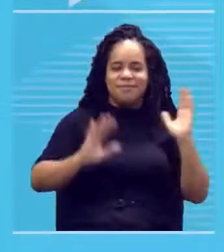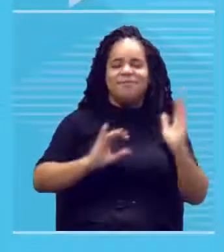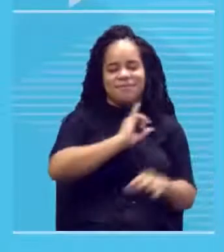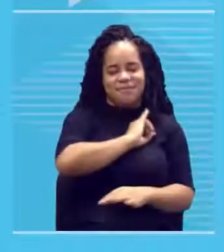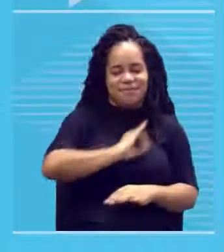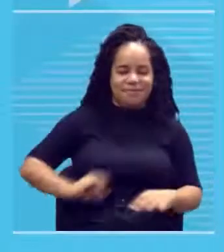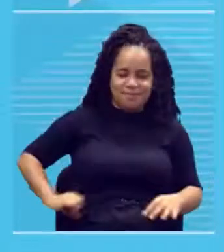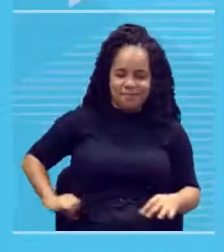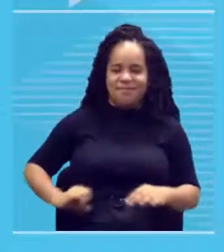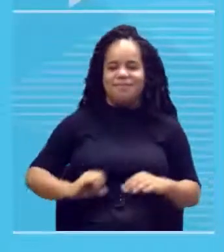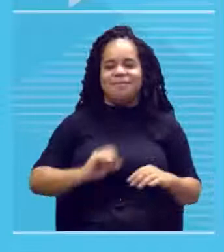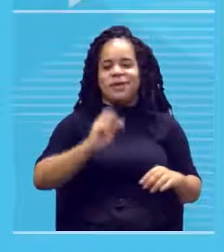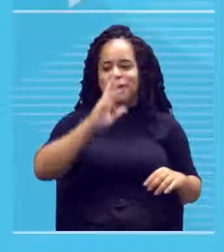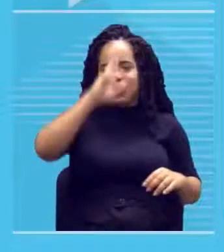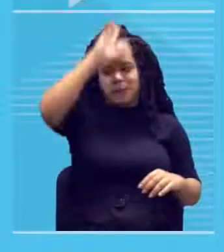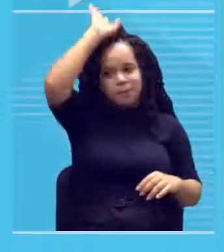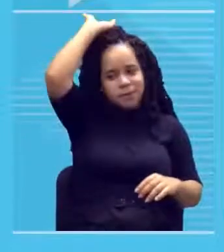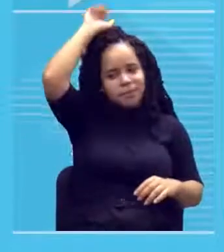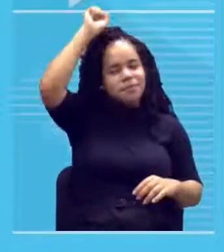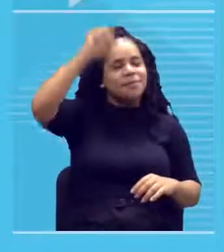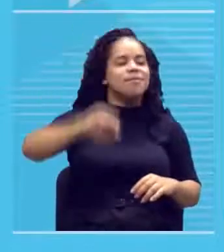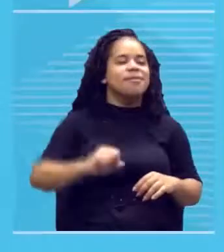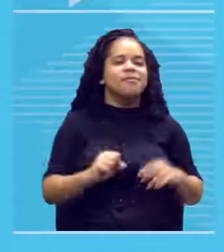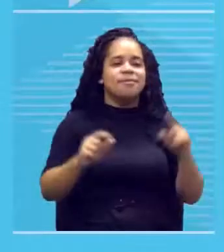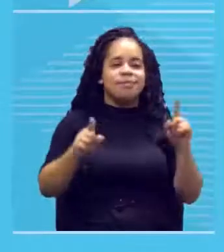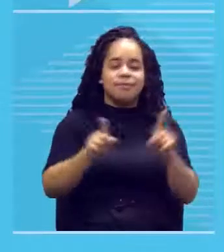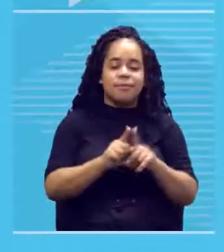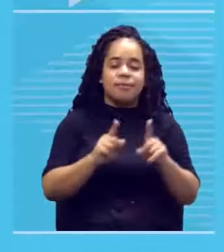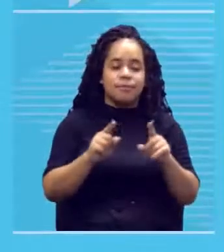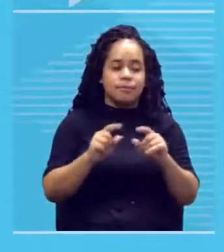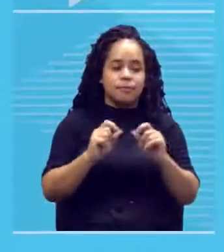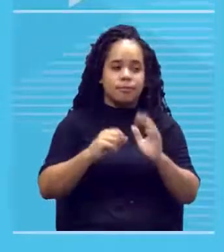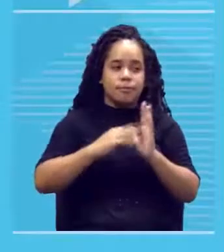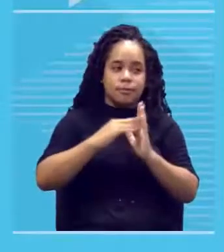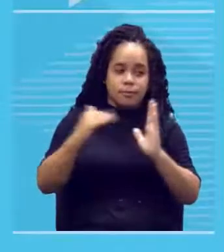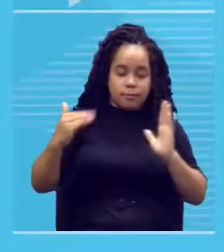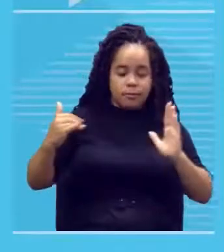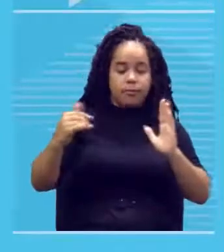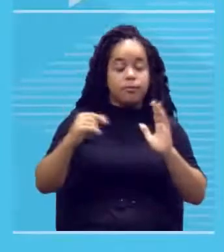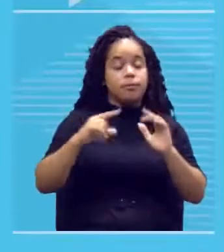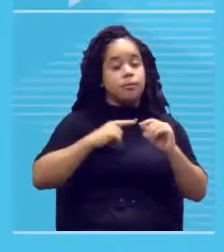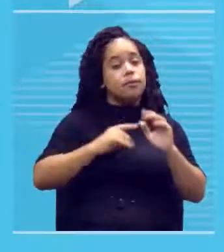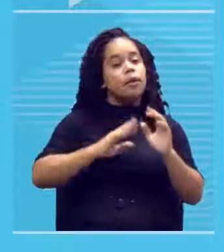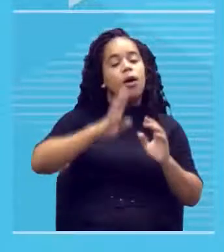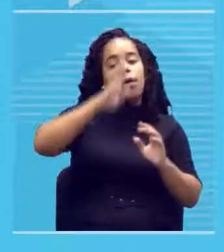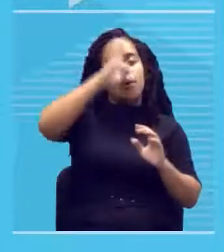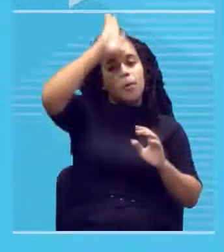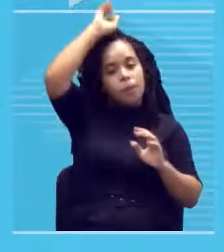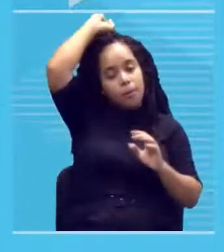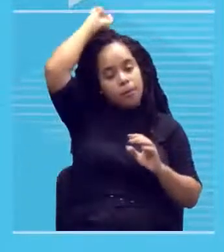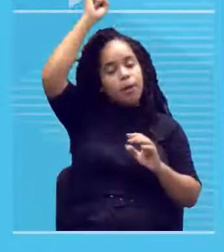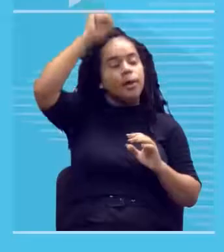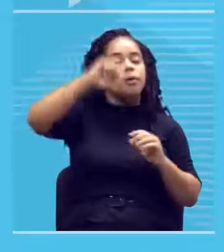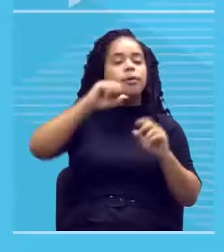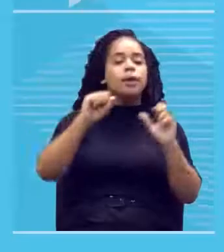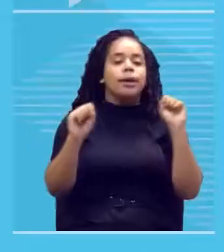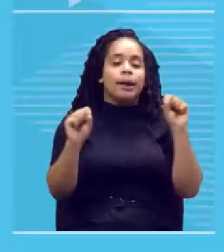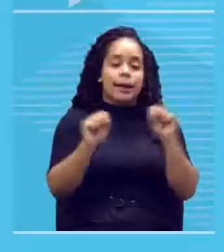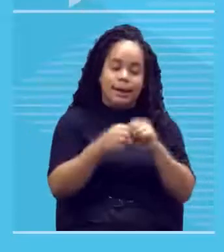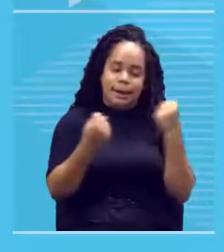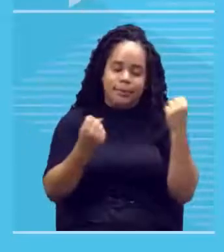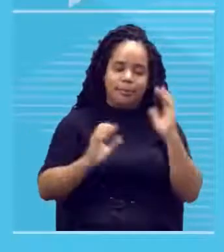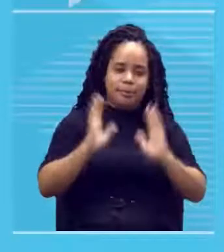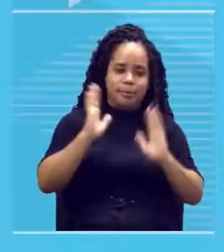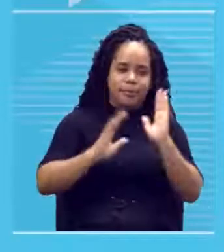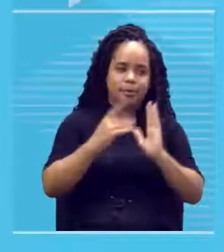procurou para si essa estética grega. Aí o Império Romano cai em 476, o